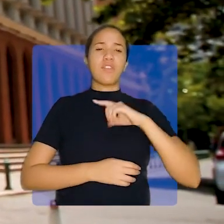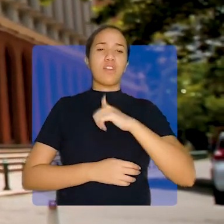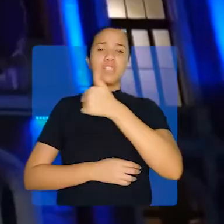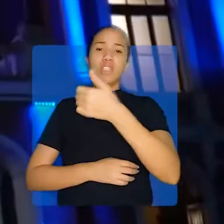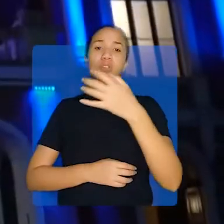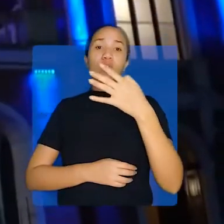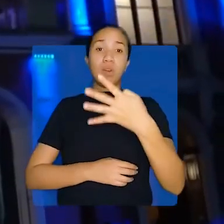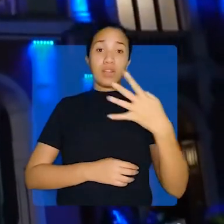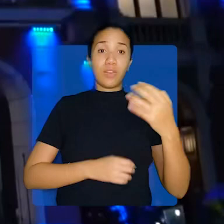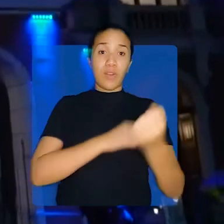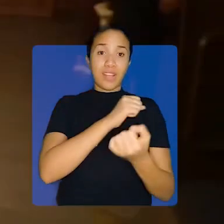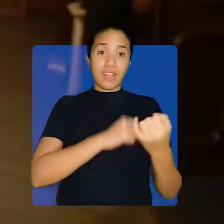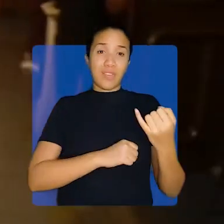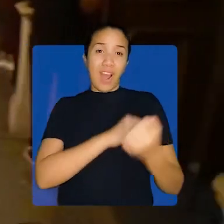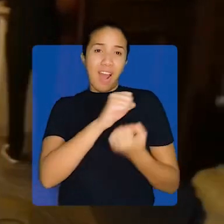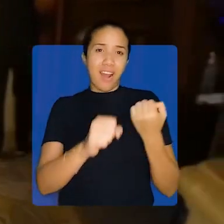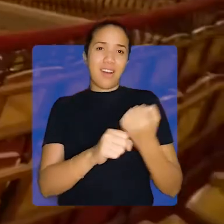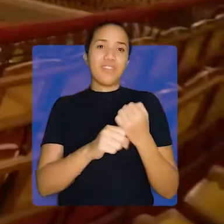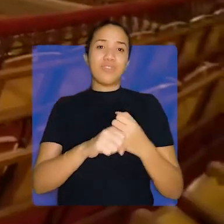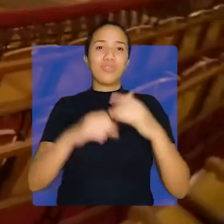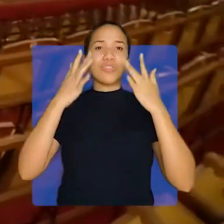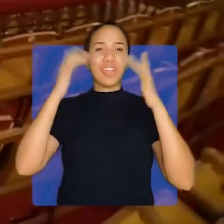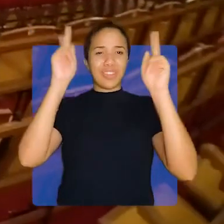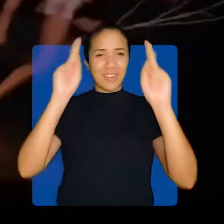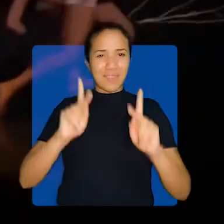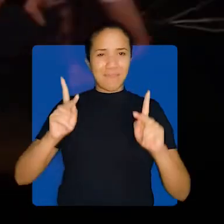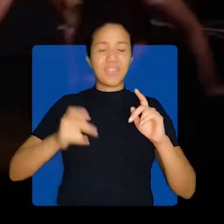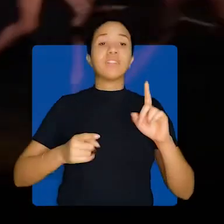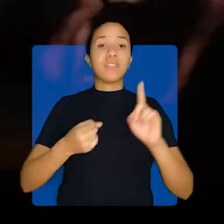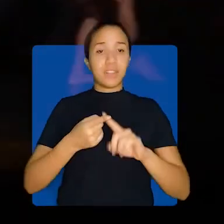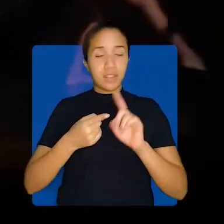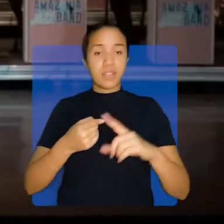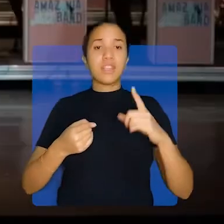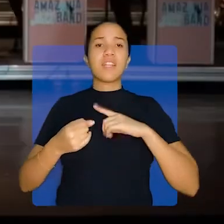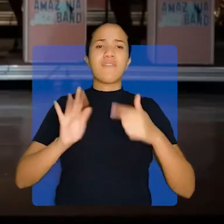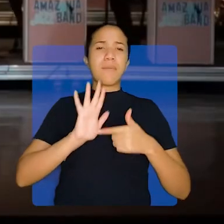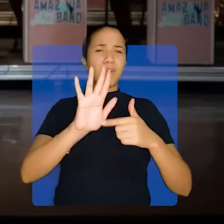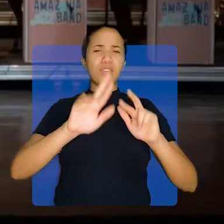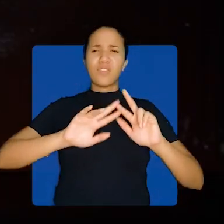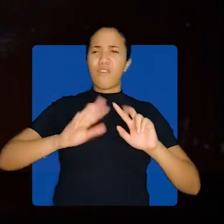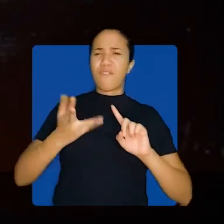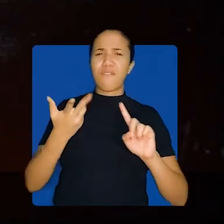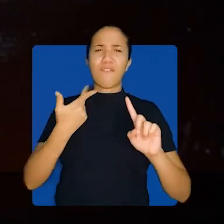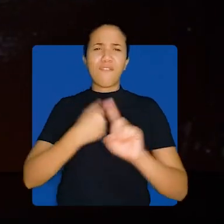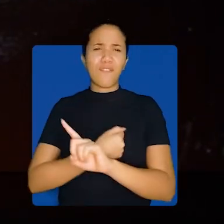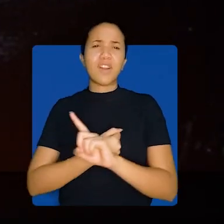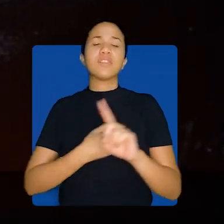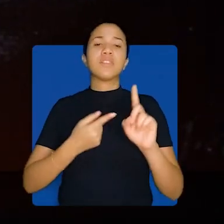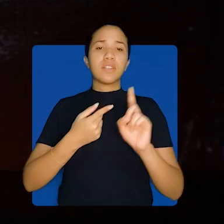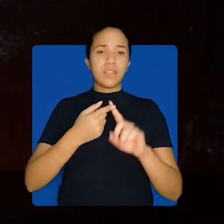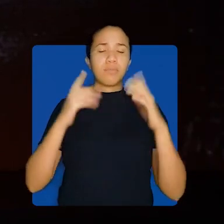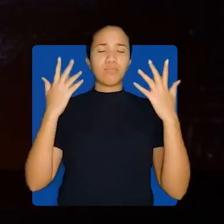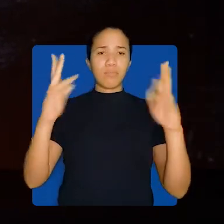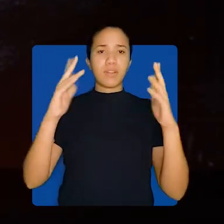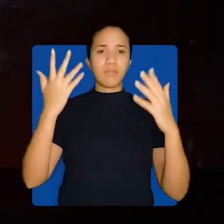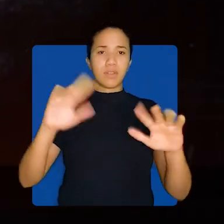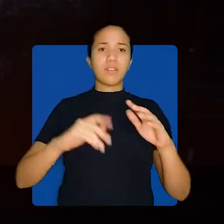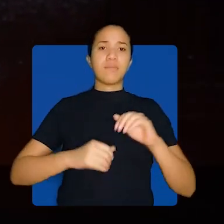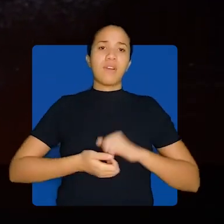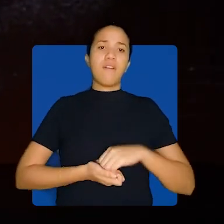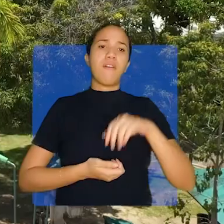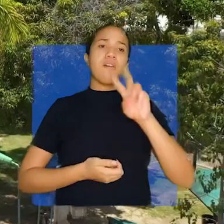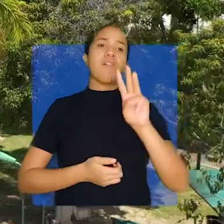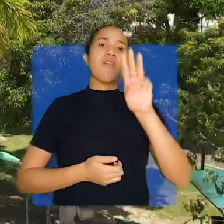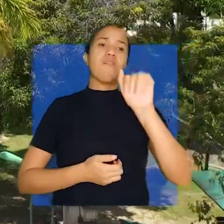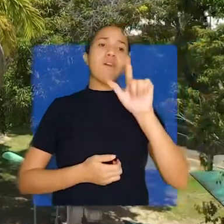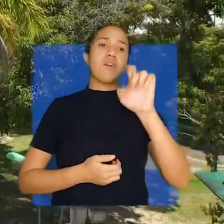semana. E claro, teve programação especial para o público, com espetáculos de dança e música, além de um tributo ao maestro Valdemar